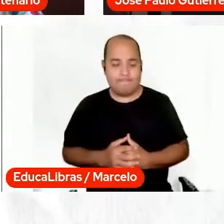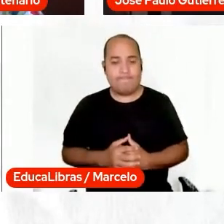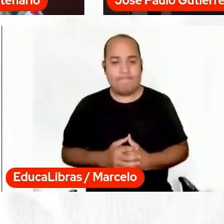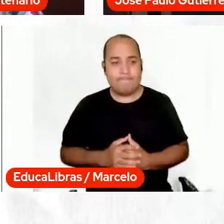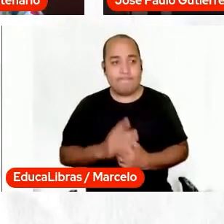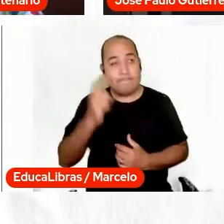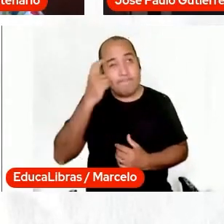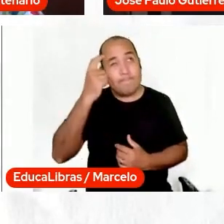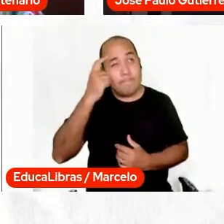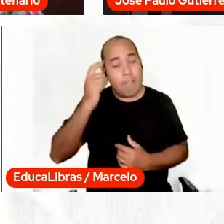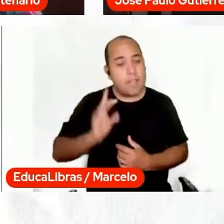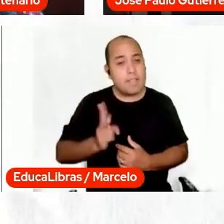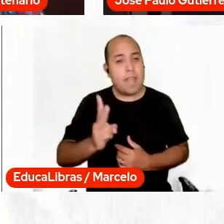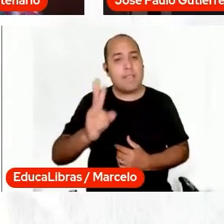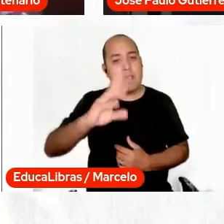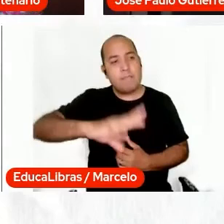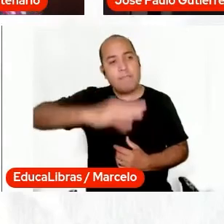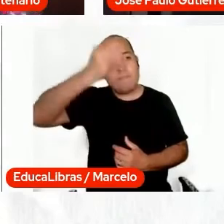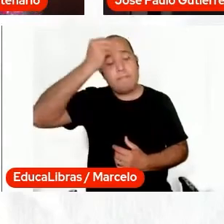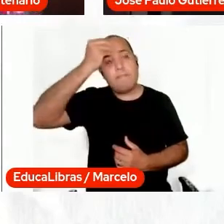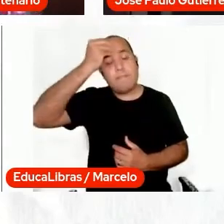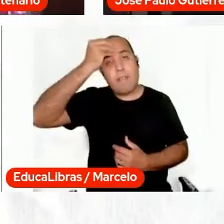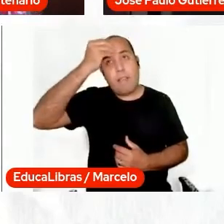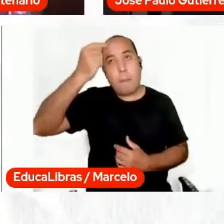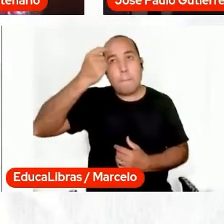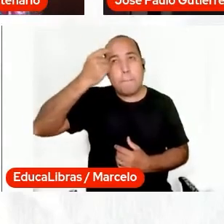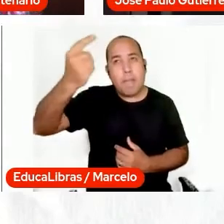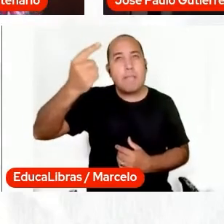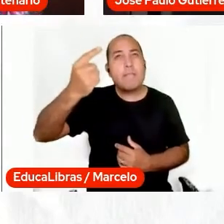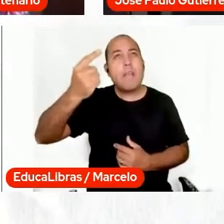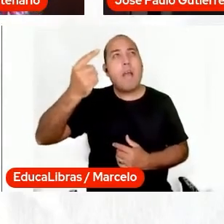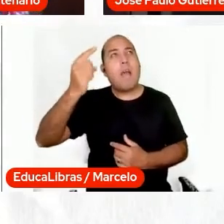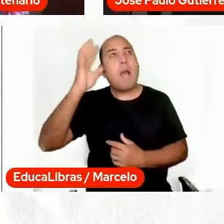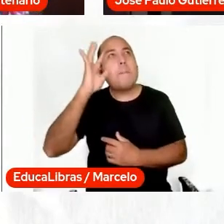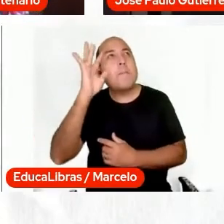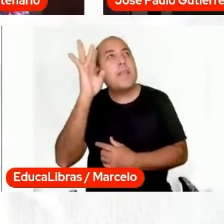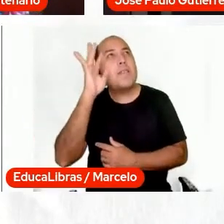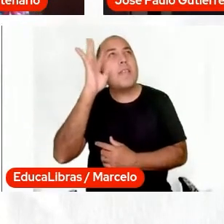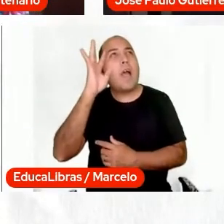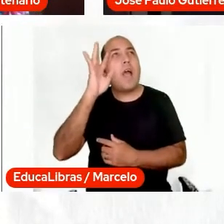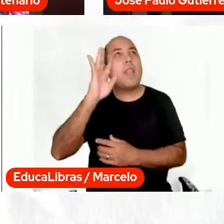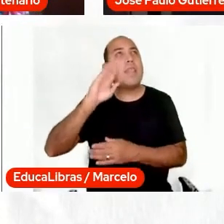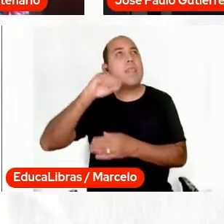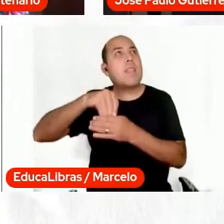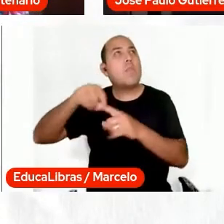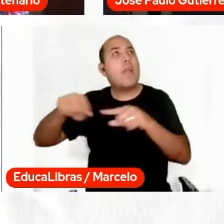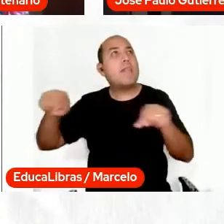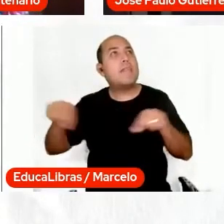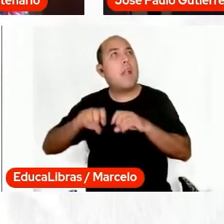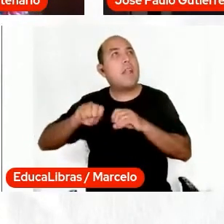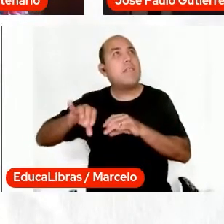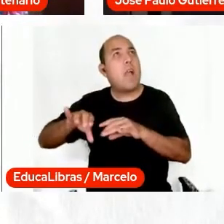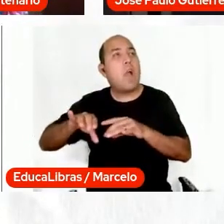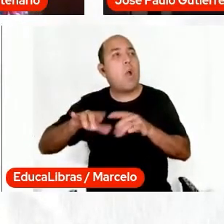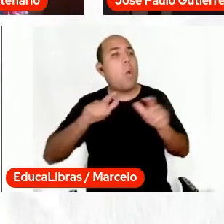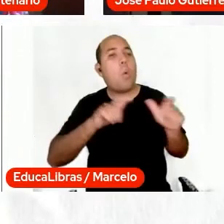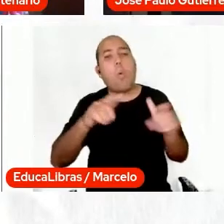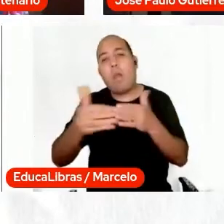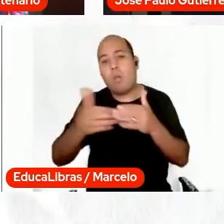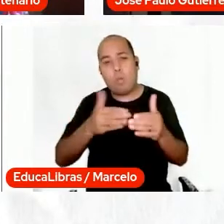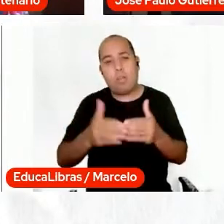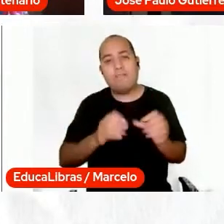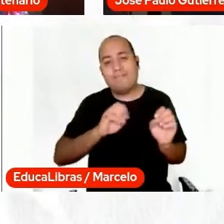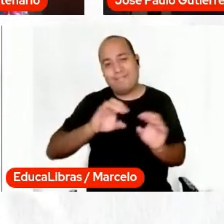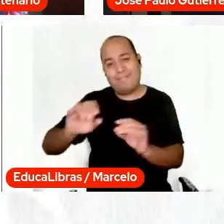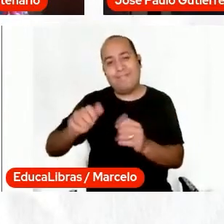pensar, repensar, dentro da sala de aula, todos os nossos espaços, tá bom?